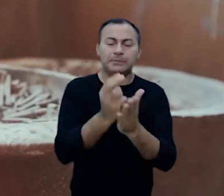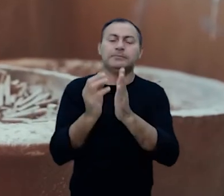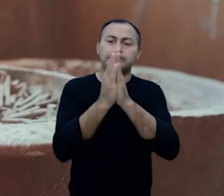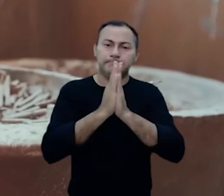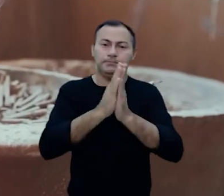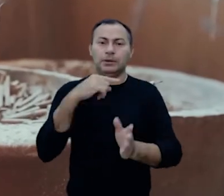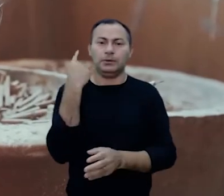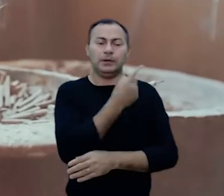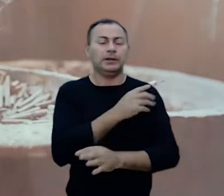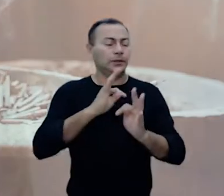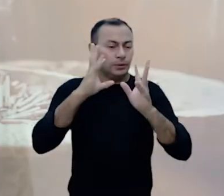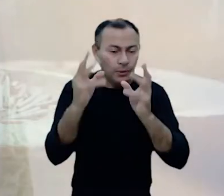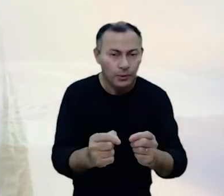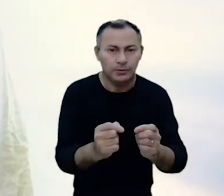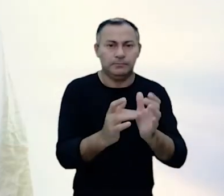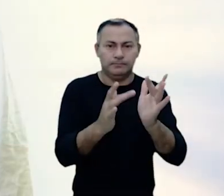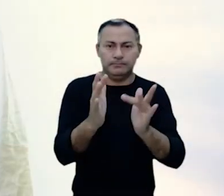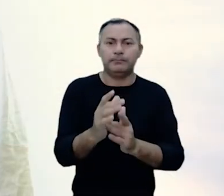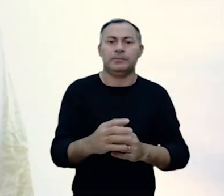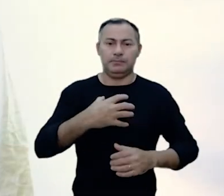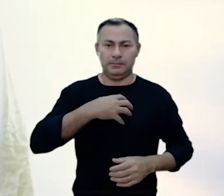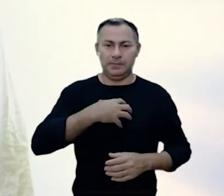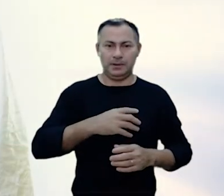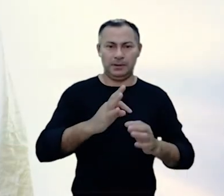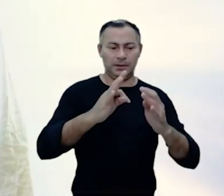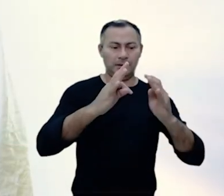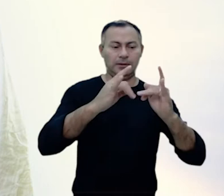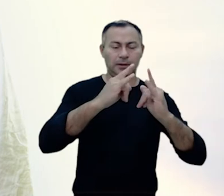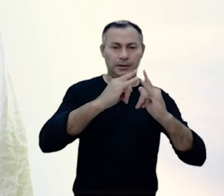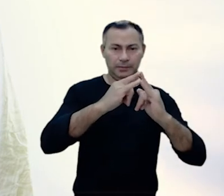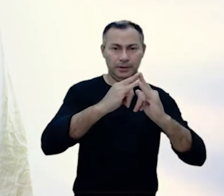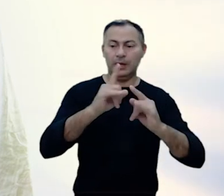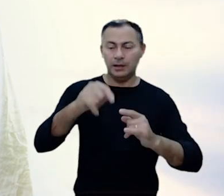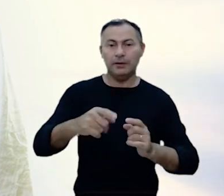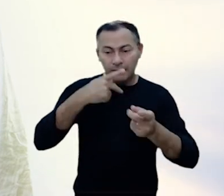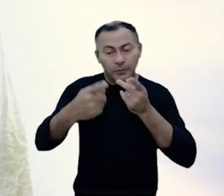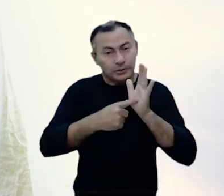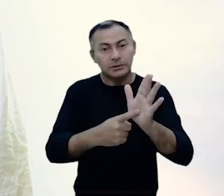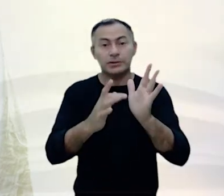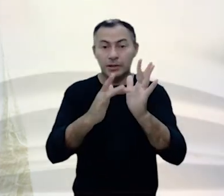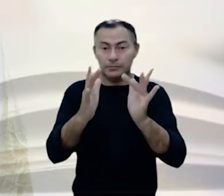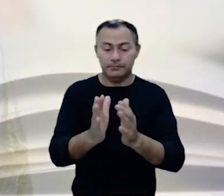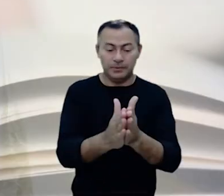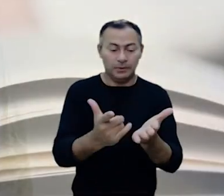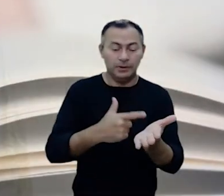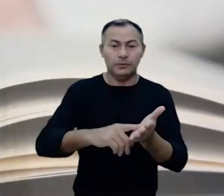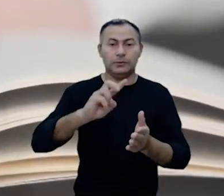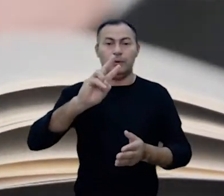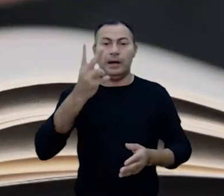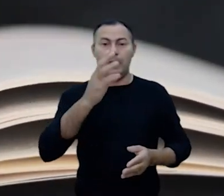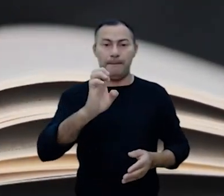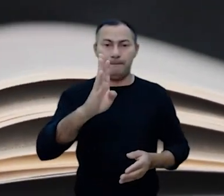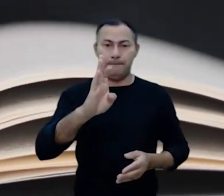intercede por nós. Tudo era sobre Ele. Todo o esquema ou padrão do tabernáculo era sobre o nosso Jesus. No livro